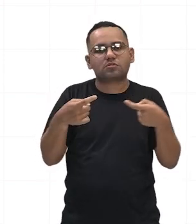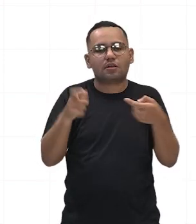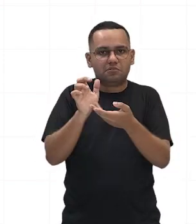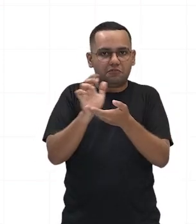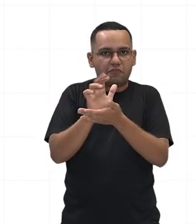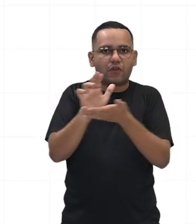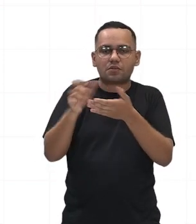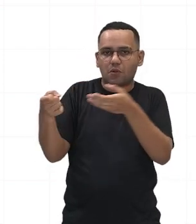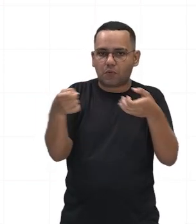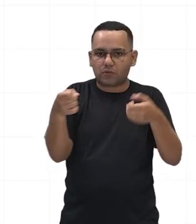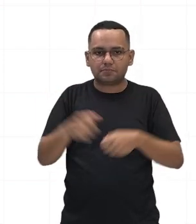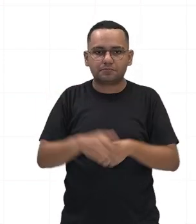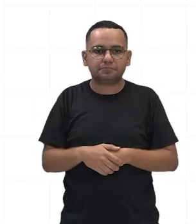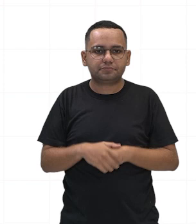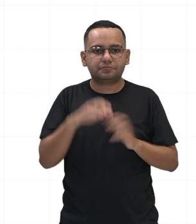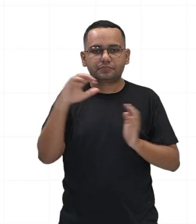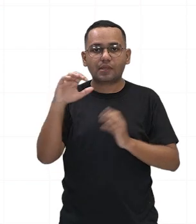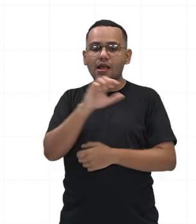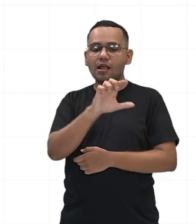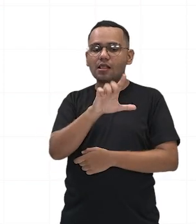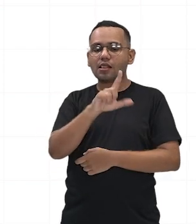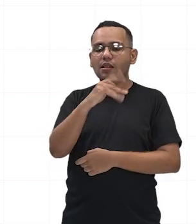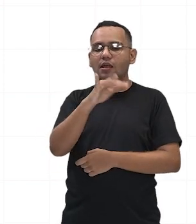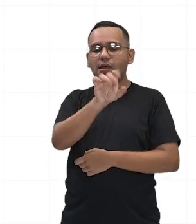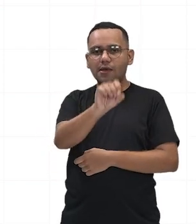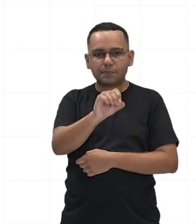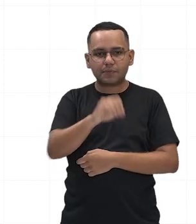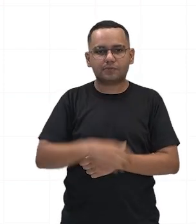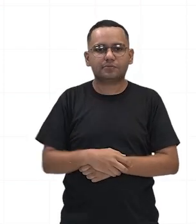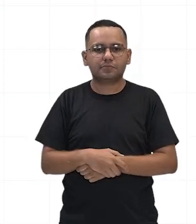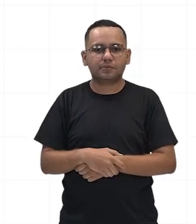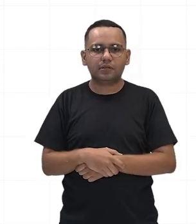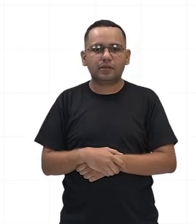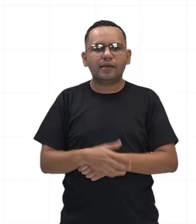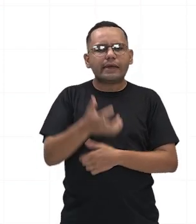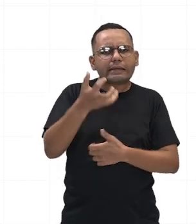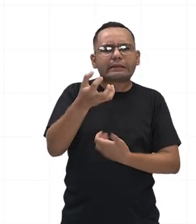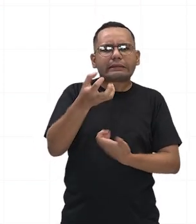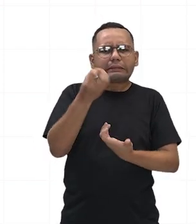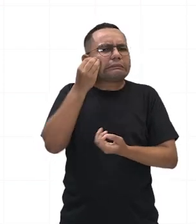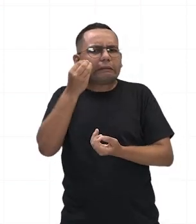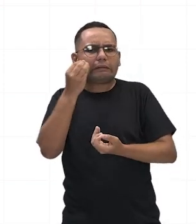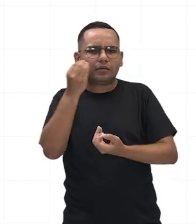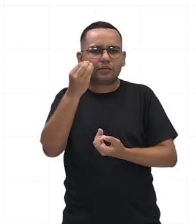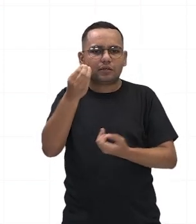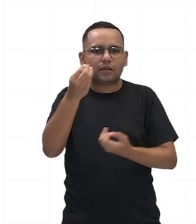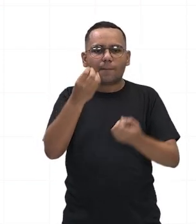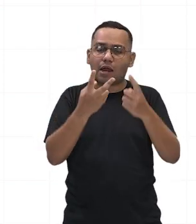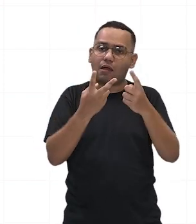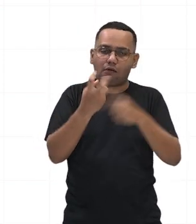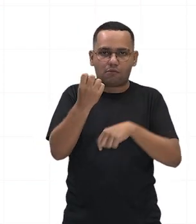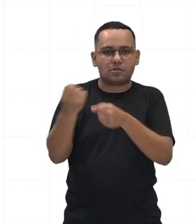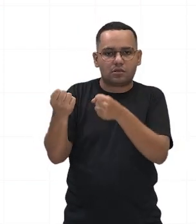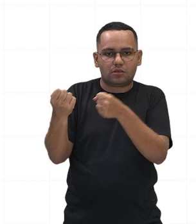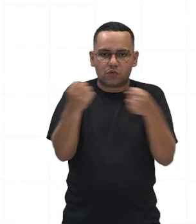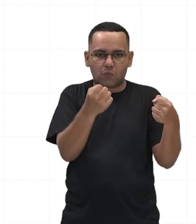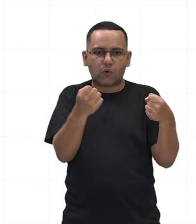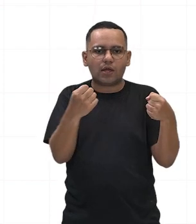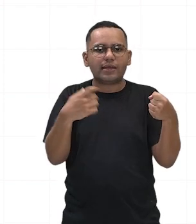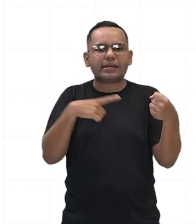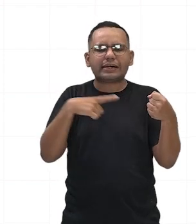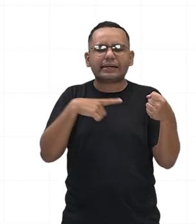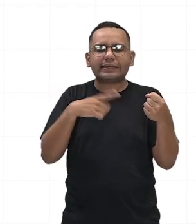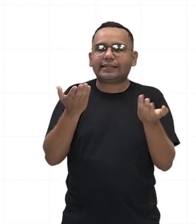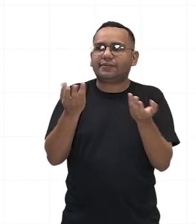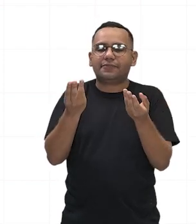isso? Lépido foi o primeiro a tentar tomar o poder para si, o que enfraqueceu a aliança. Otávio